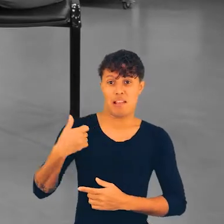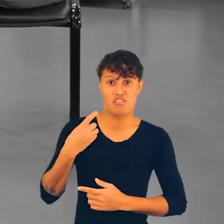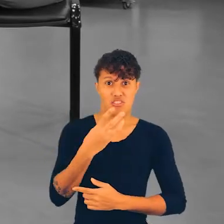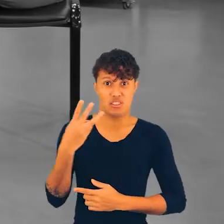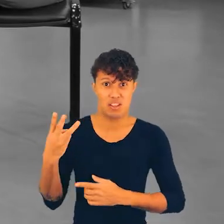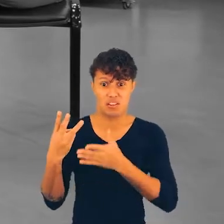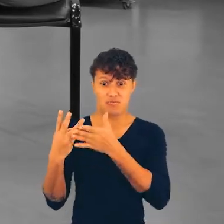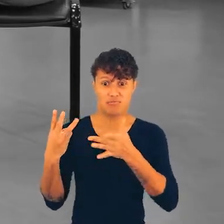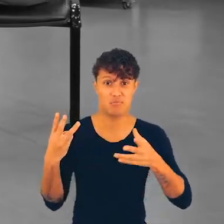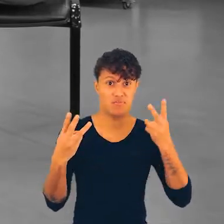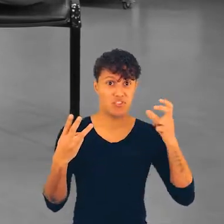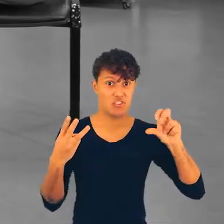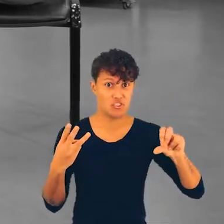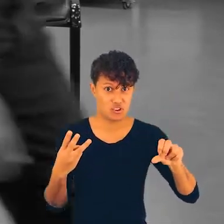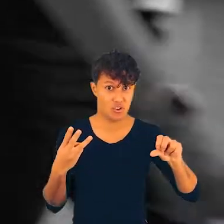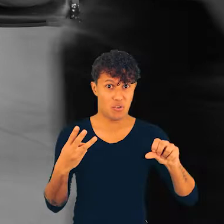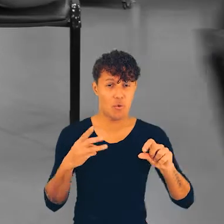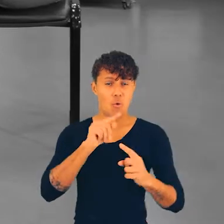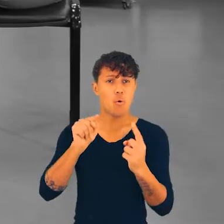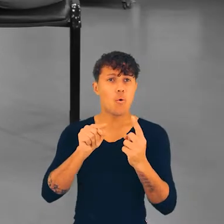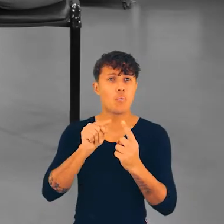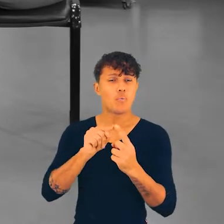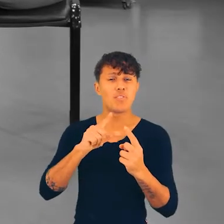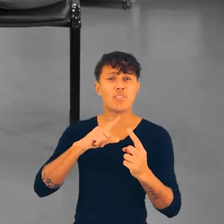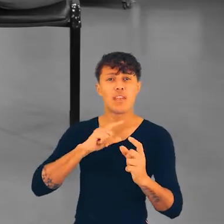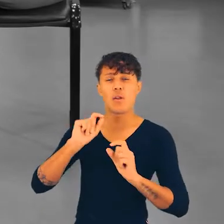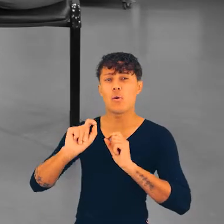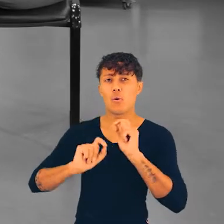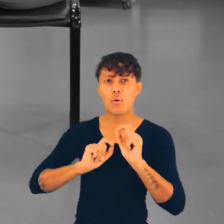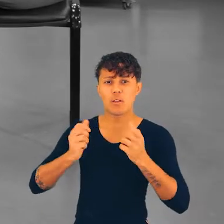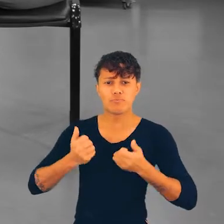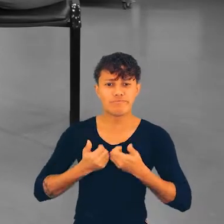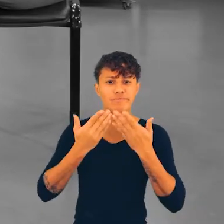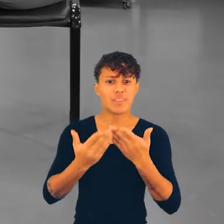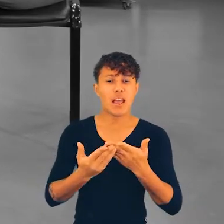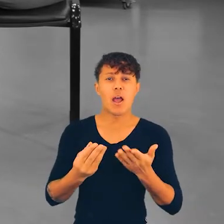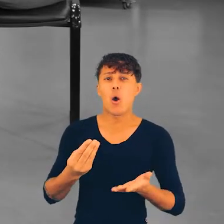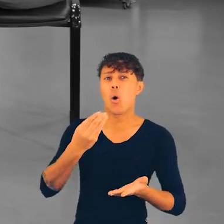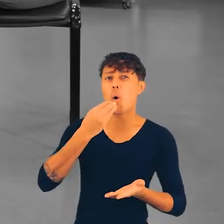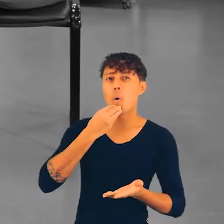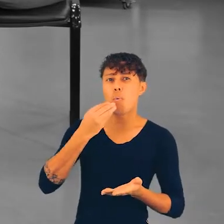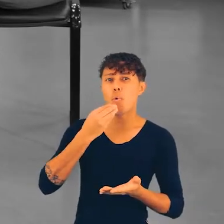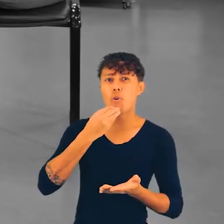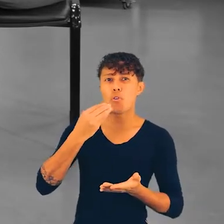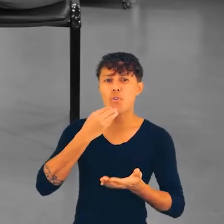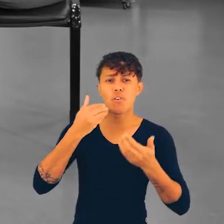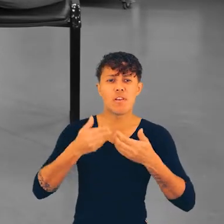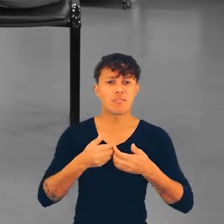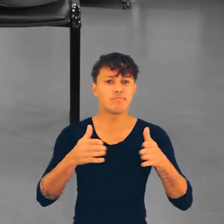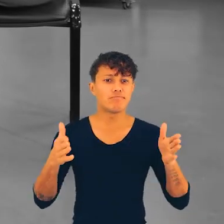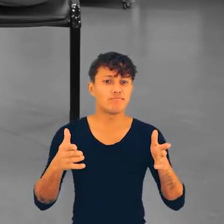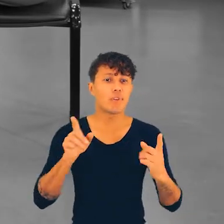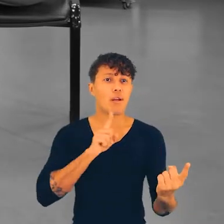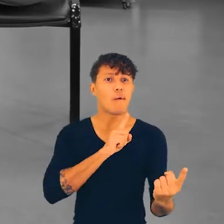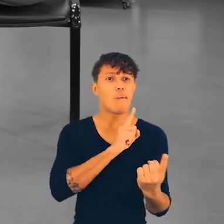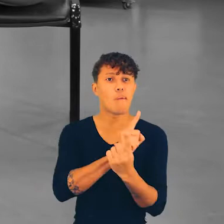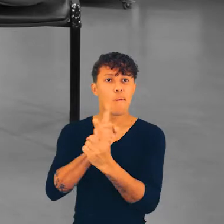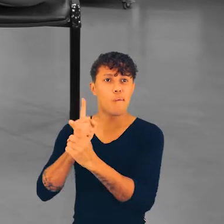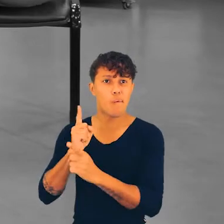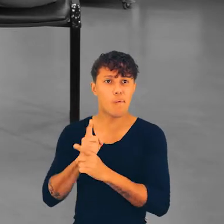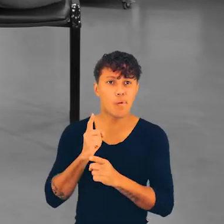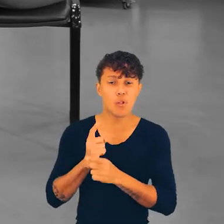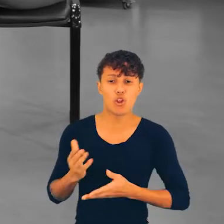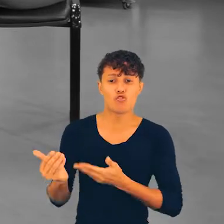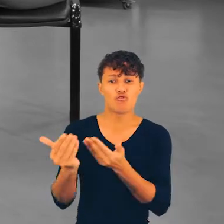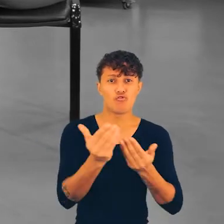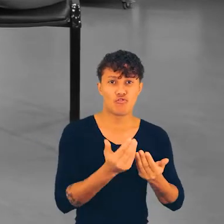e 29 anos. O intuito do Papo Reto é disponibilizar, oferecer, abrir oportunidades de encontros